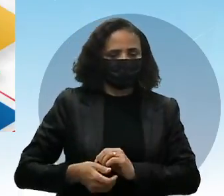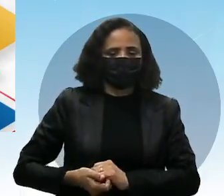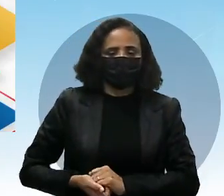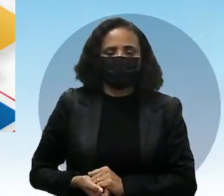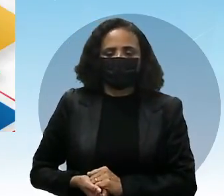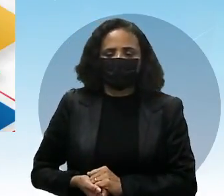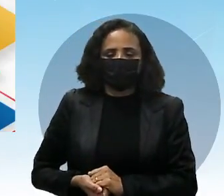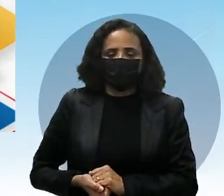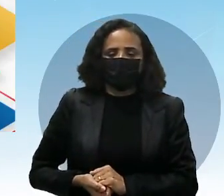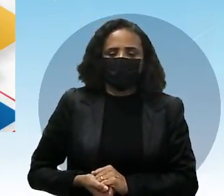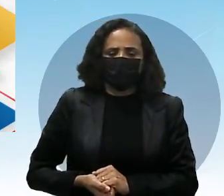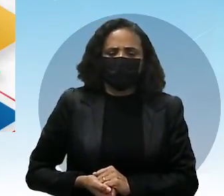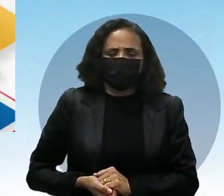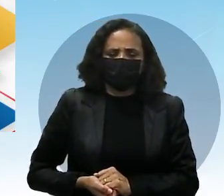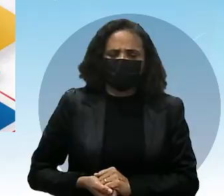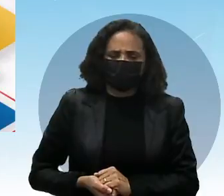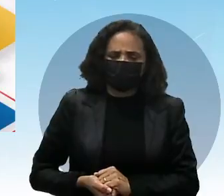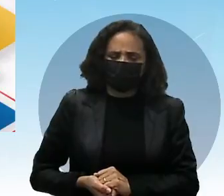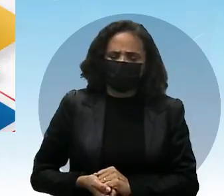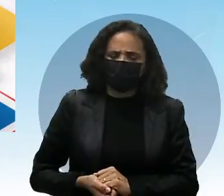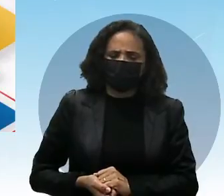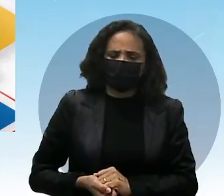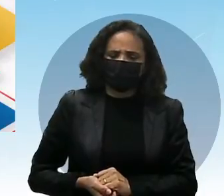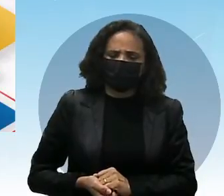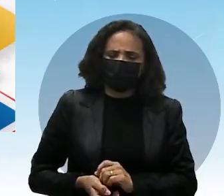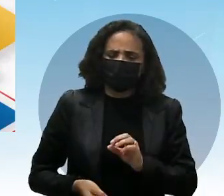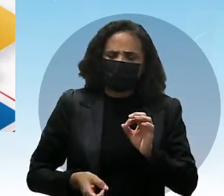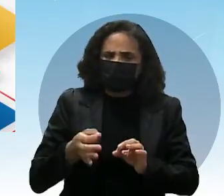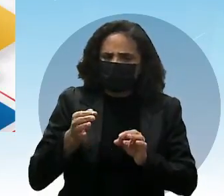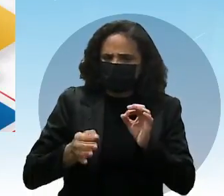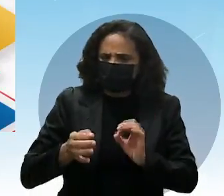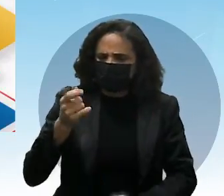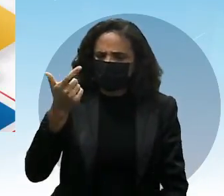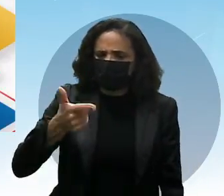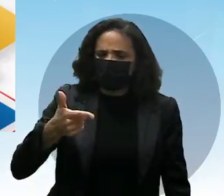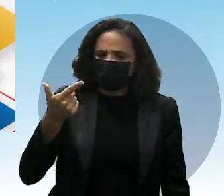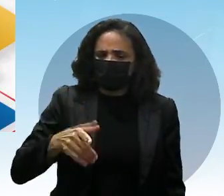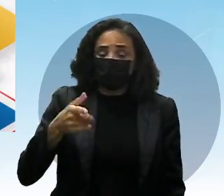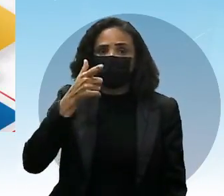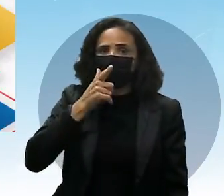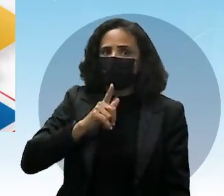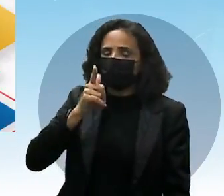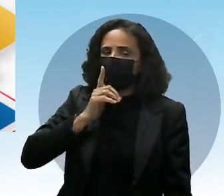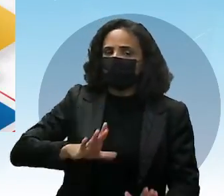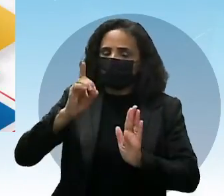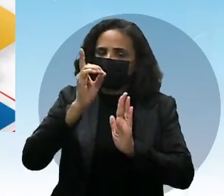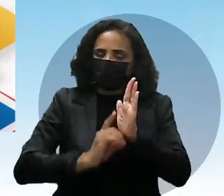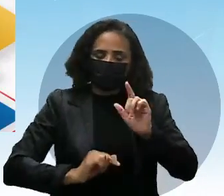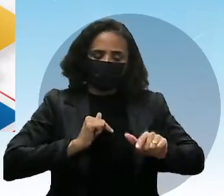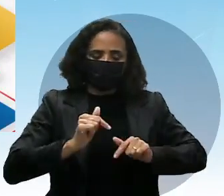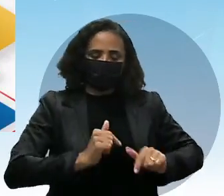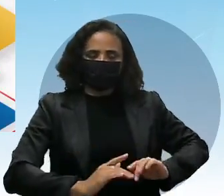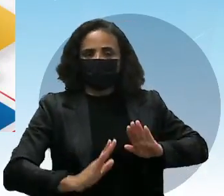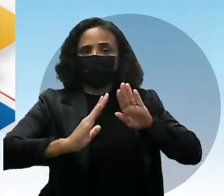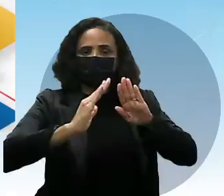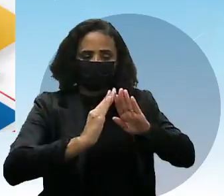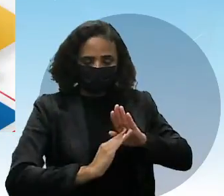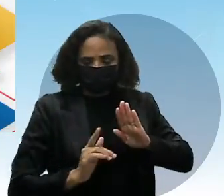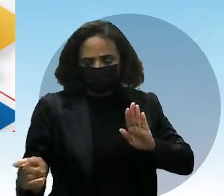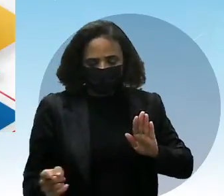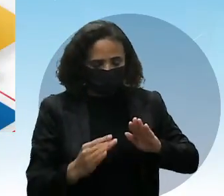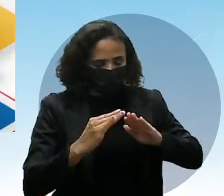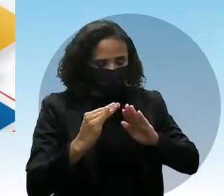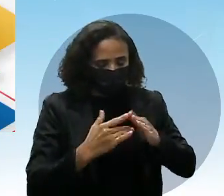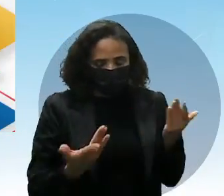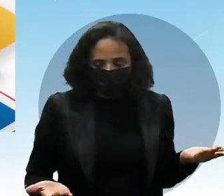Ele está sendo injustiçado no seu local de trabalho? Não, até porque ele ganhou a licença para trabalhar de casa Ele